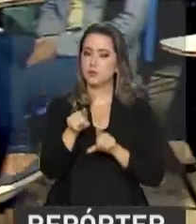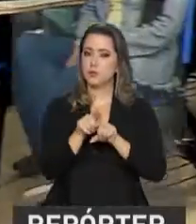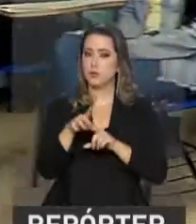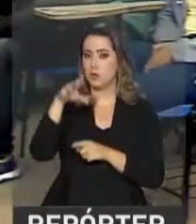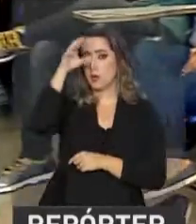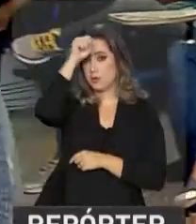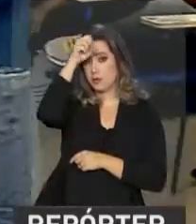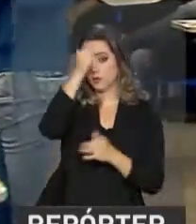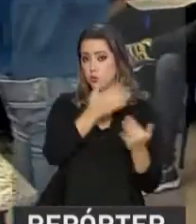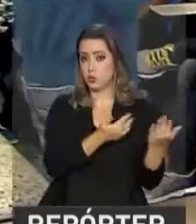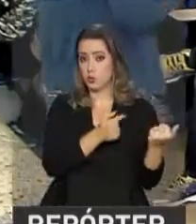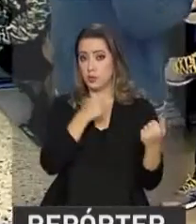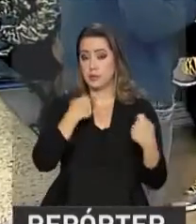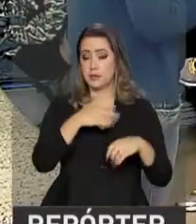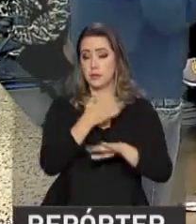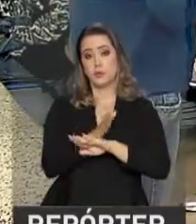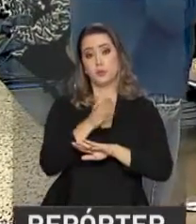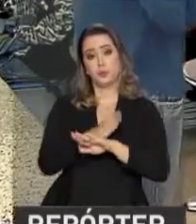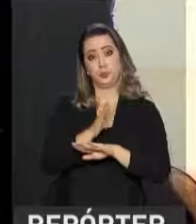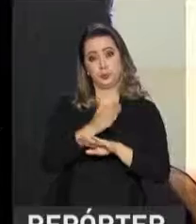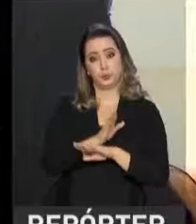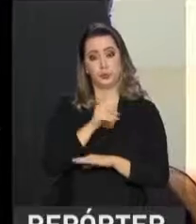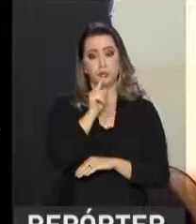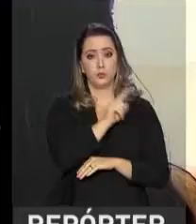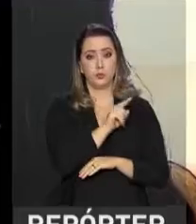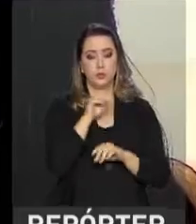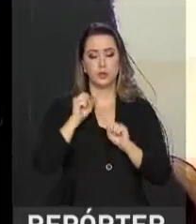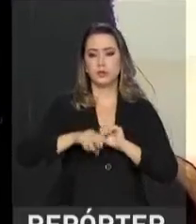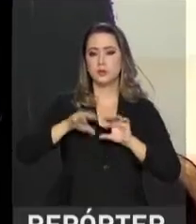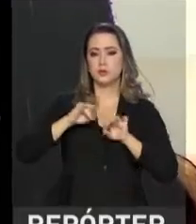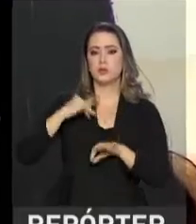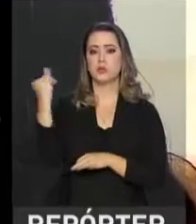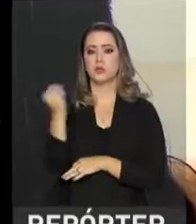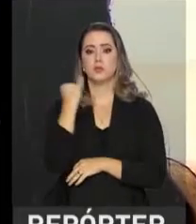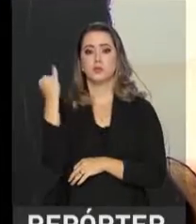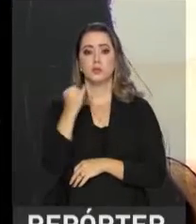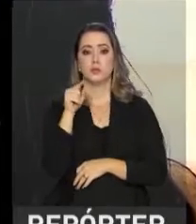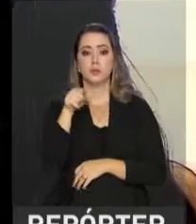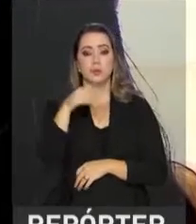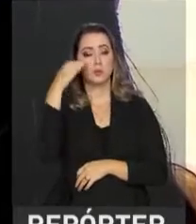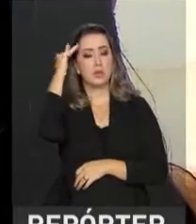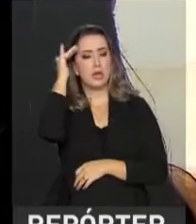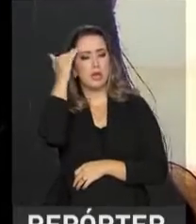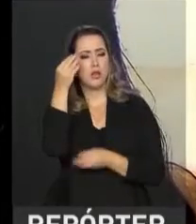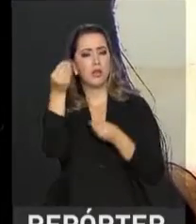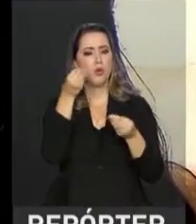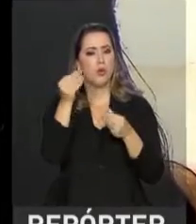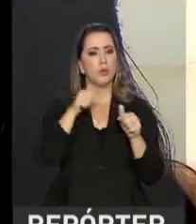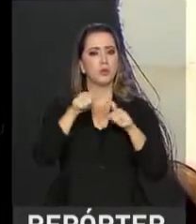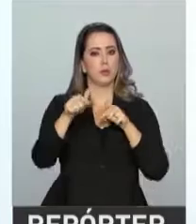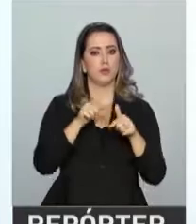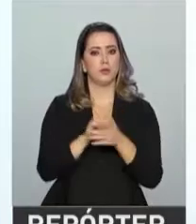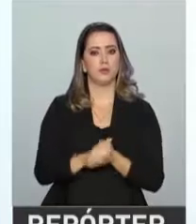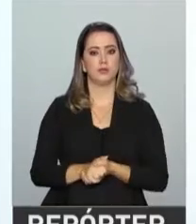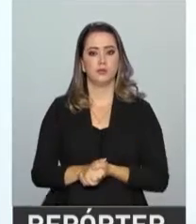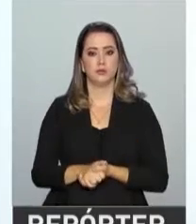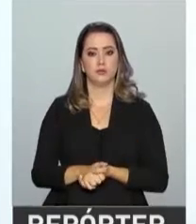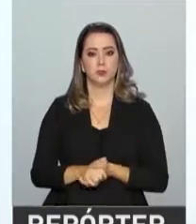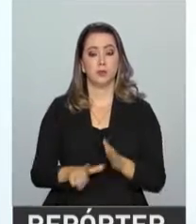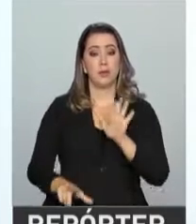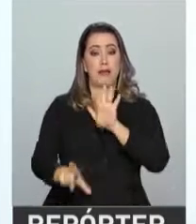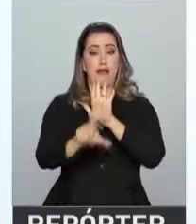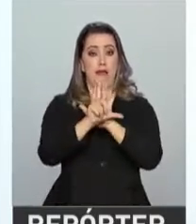aprendiz precisa passar por um curso de capacitação. Essas aulas são fundamentais para que ele entenda melhor como funciona o mercado. A lei é